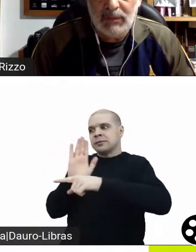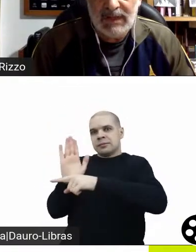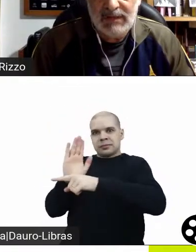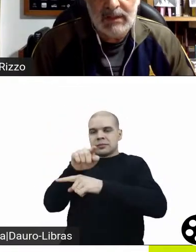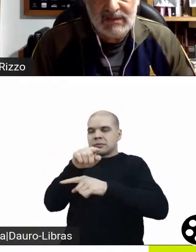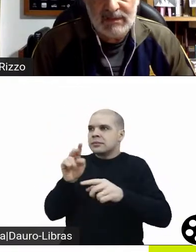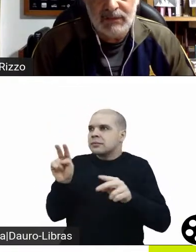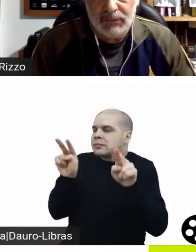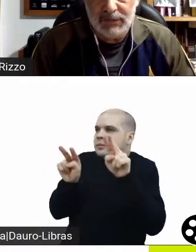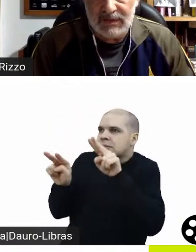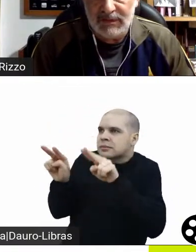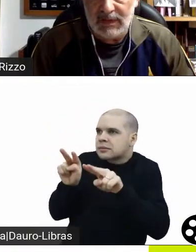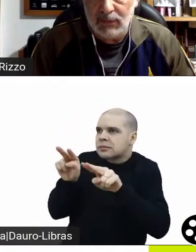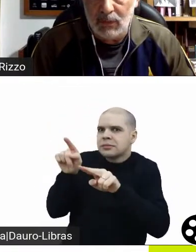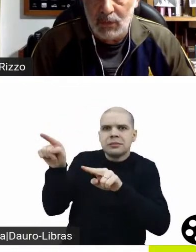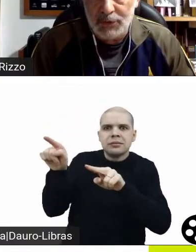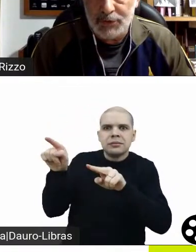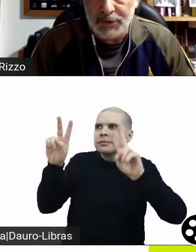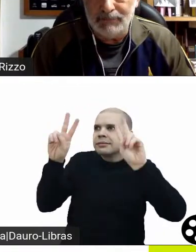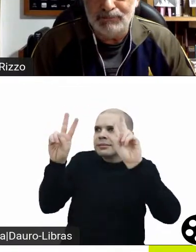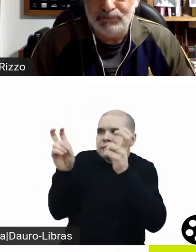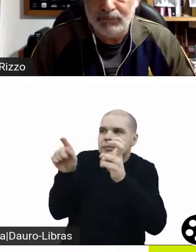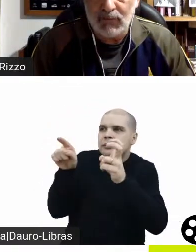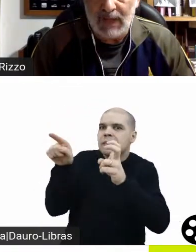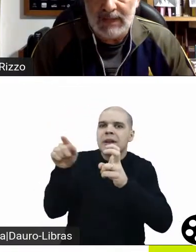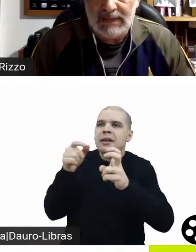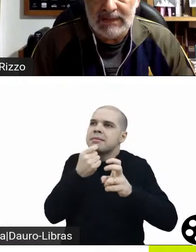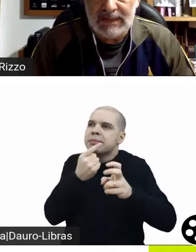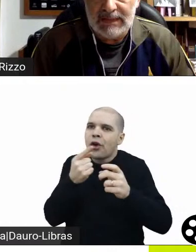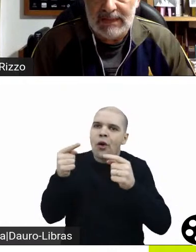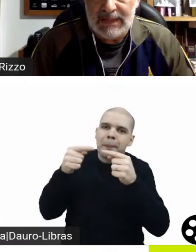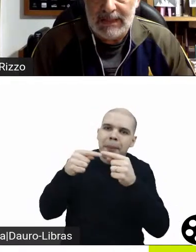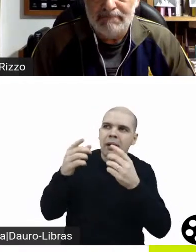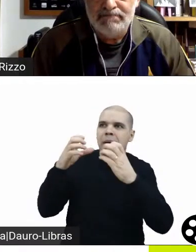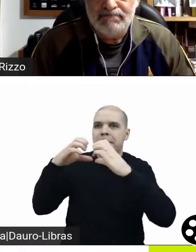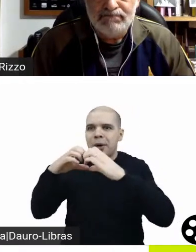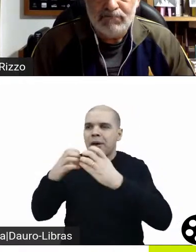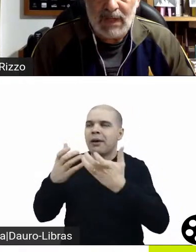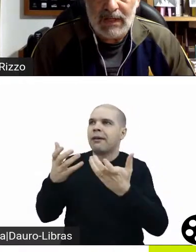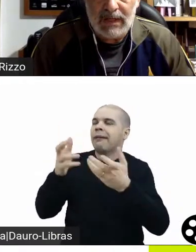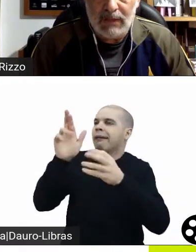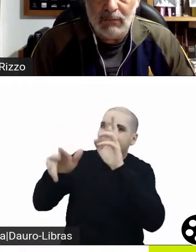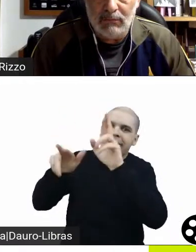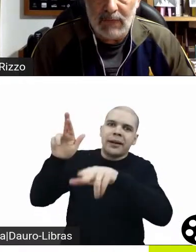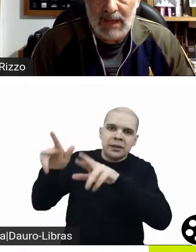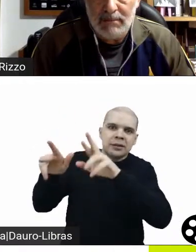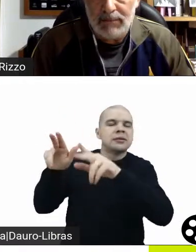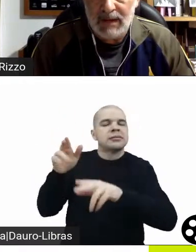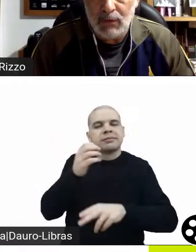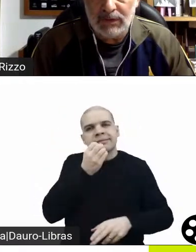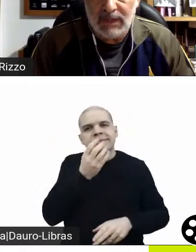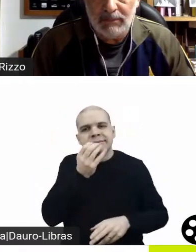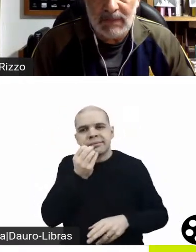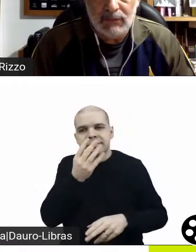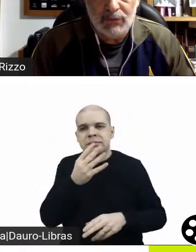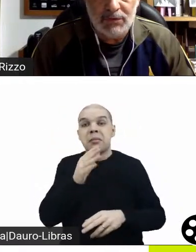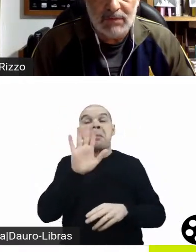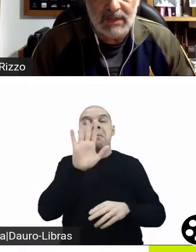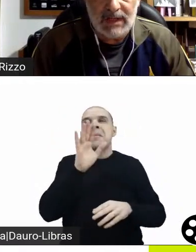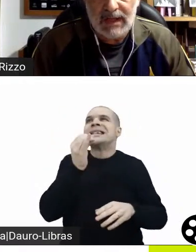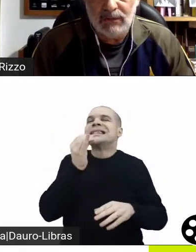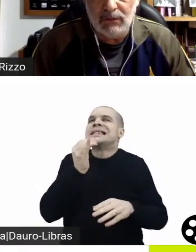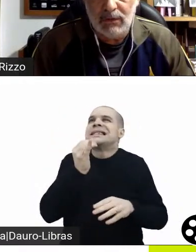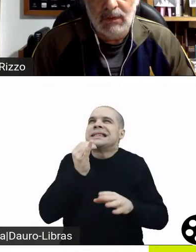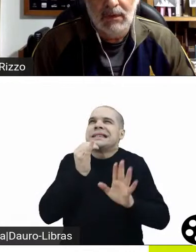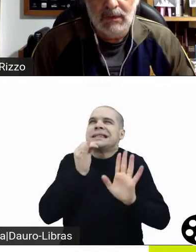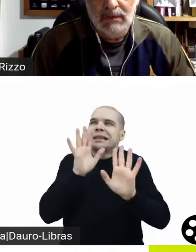Mas o que me parece é que, se esse filme fosse lançado hoje, ele teria um empacotamento de